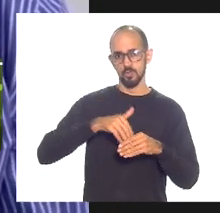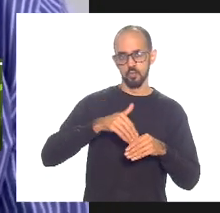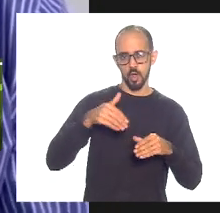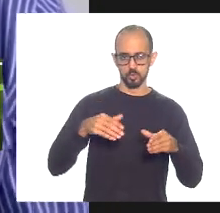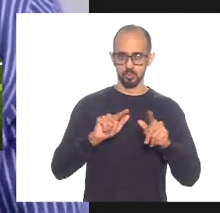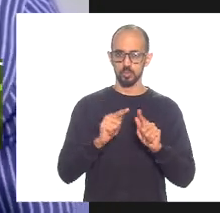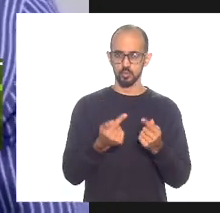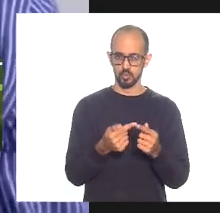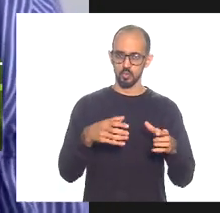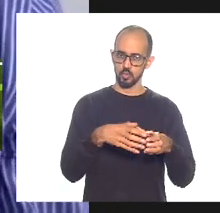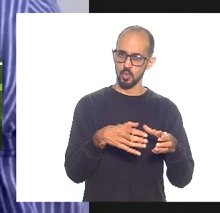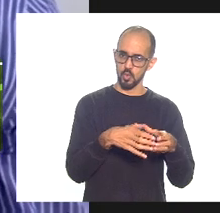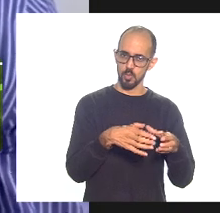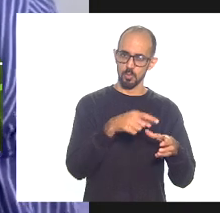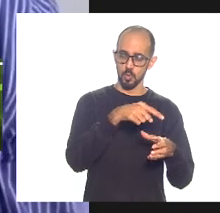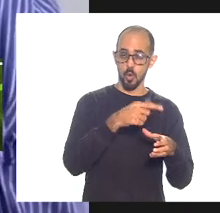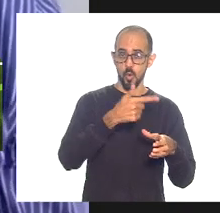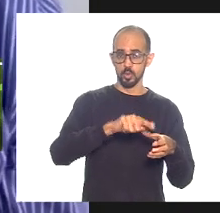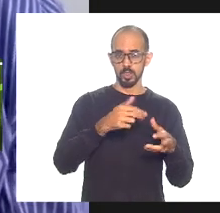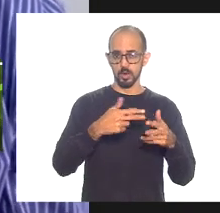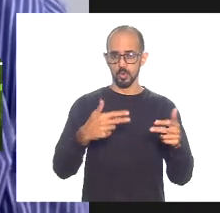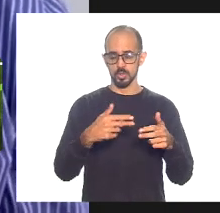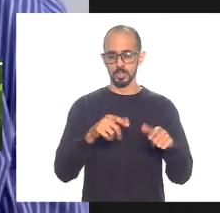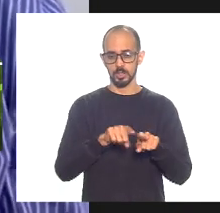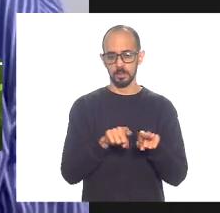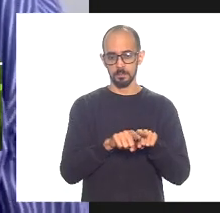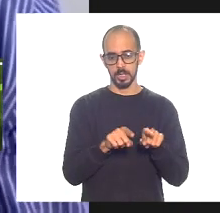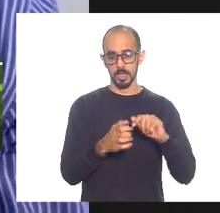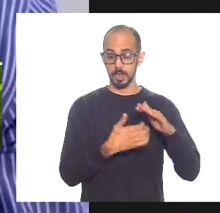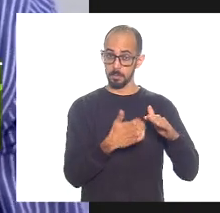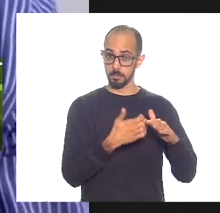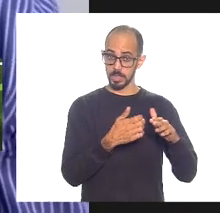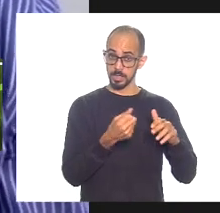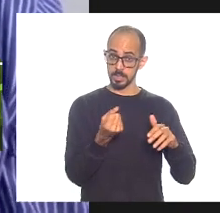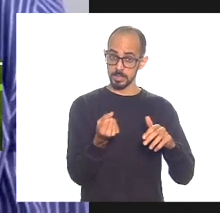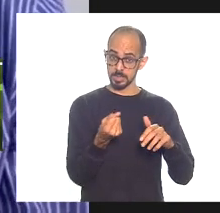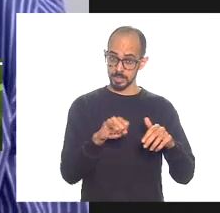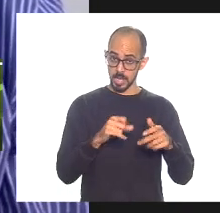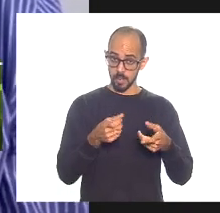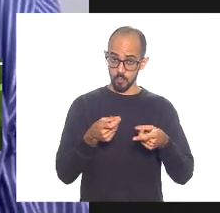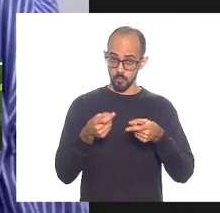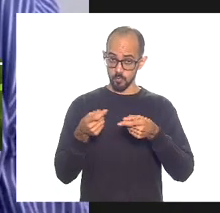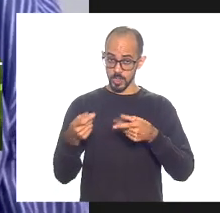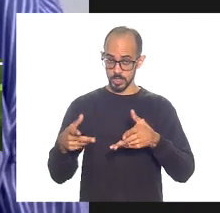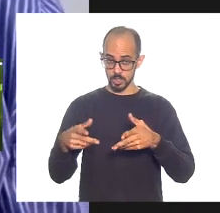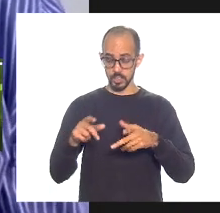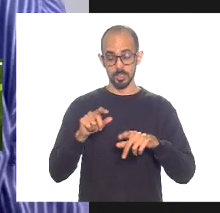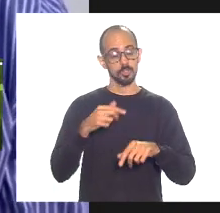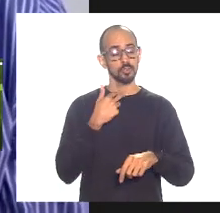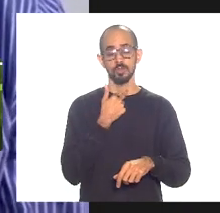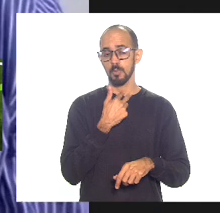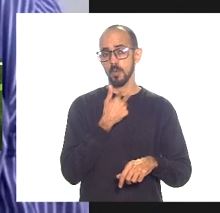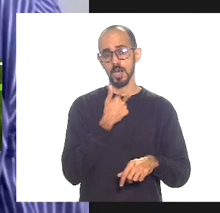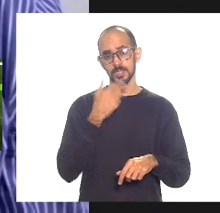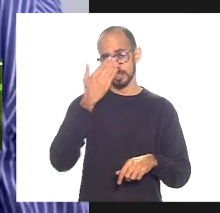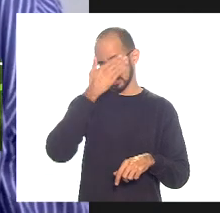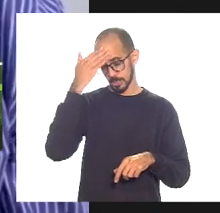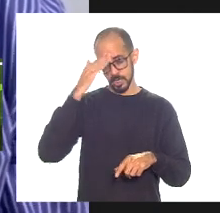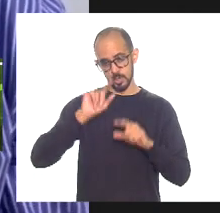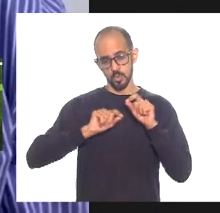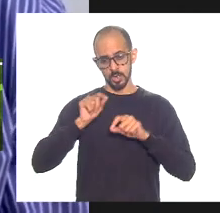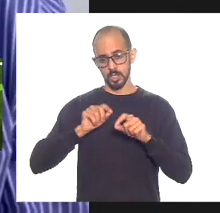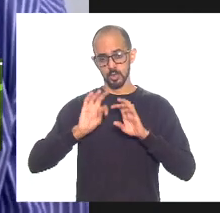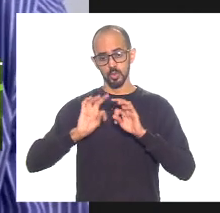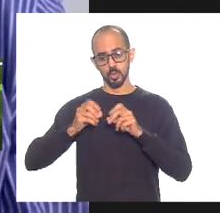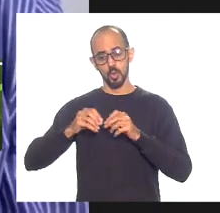outra coisa que eu quero chamar atenção que a medida que essa empresa se ela for privatizada a gente não pode esquecer que toda empresa ela paga